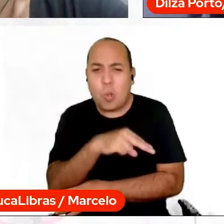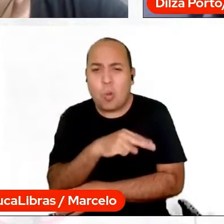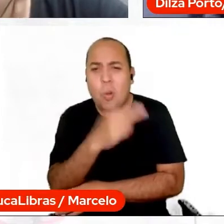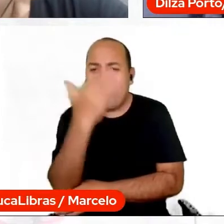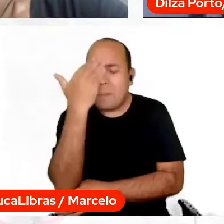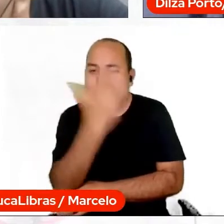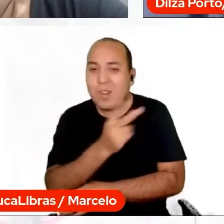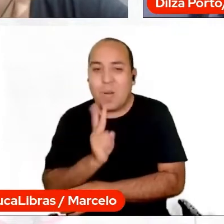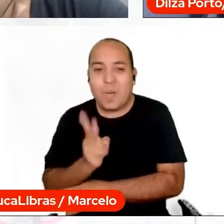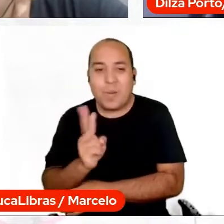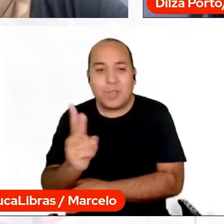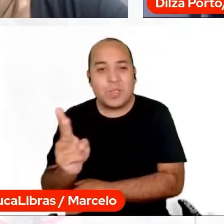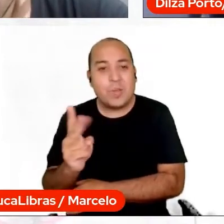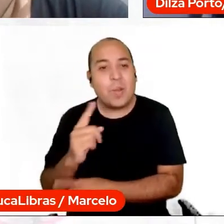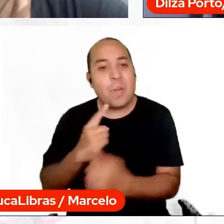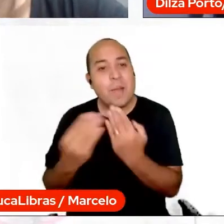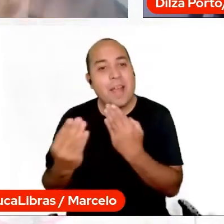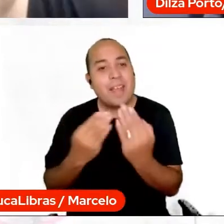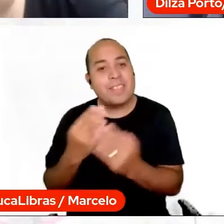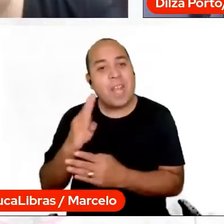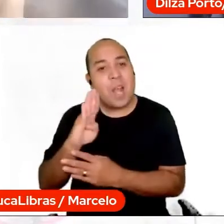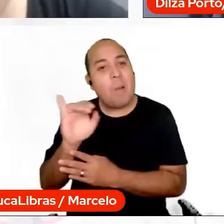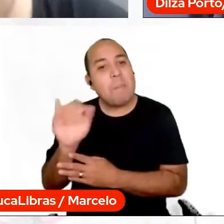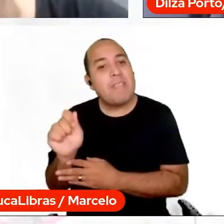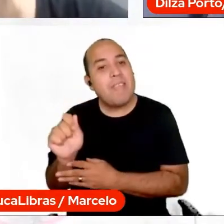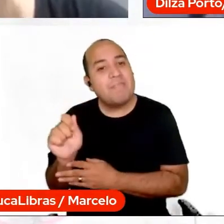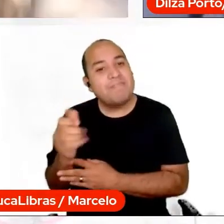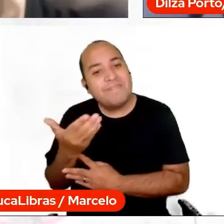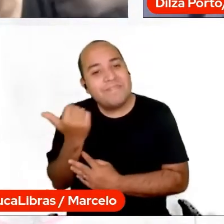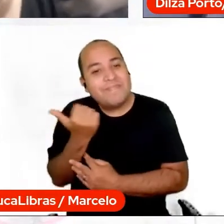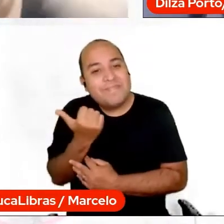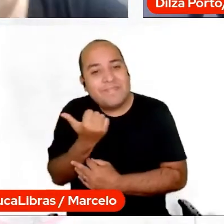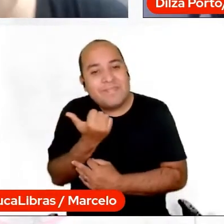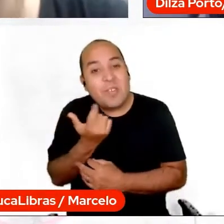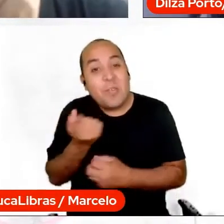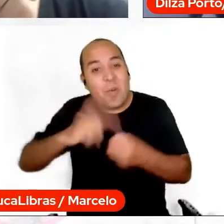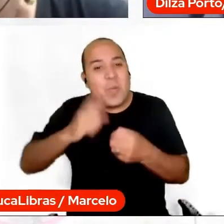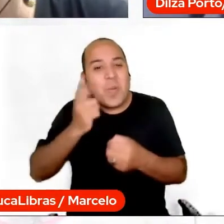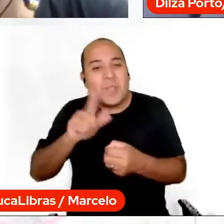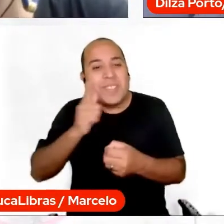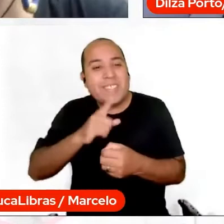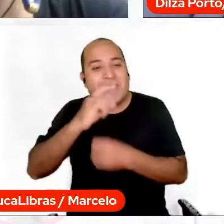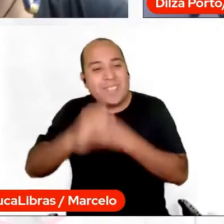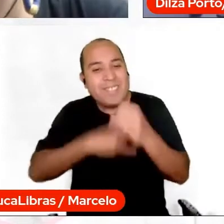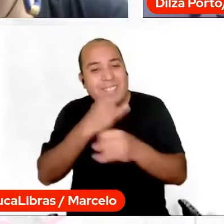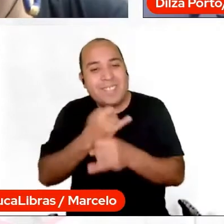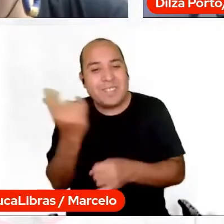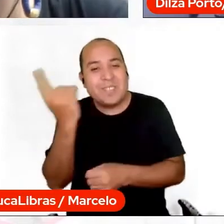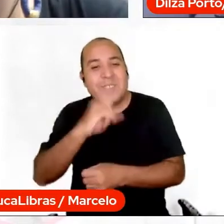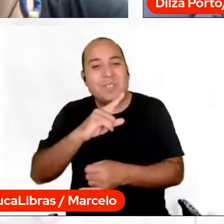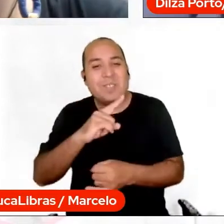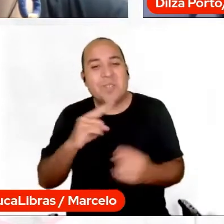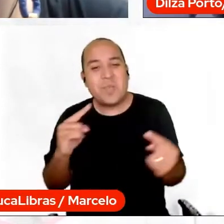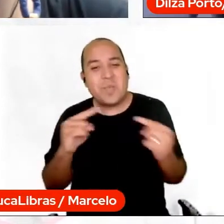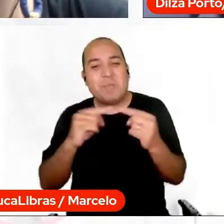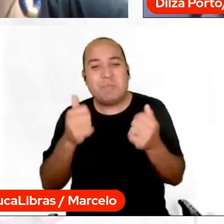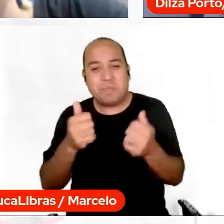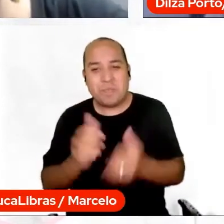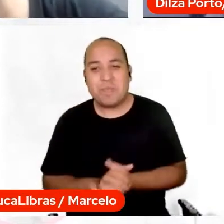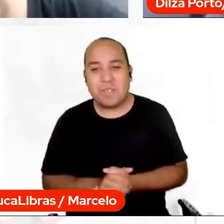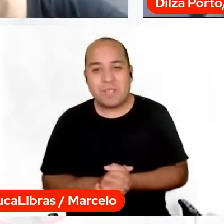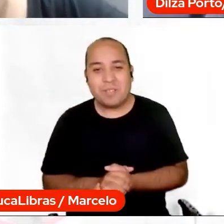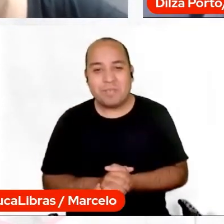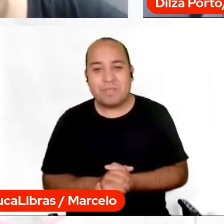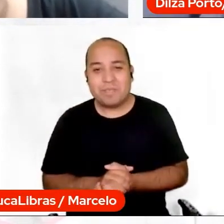continuamos com a nossa conversa, agora com a Bia, que conseguiu voltar, a internet voltou. Agora nós estamos com o cara